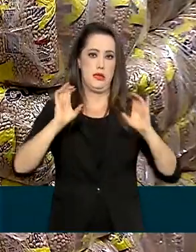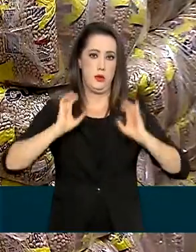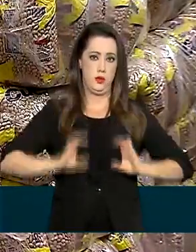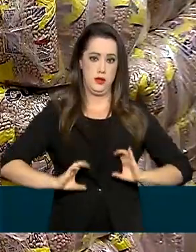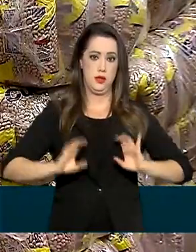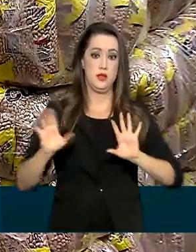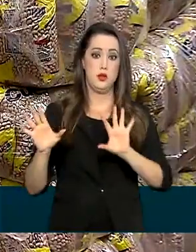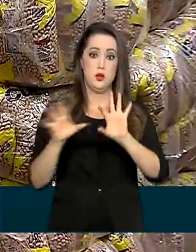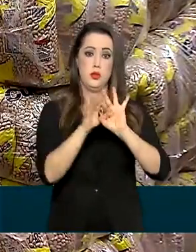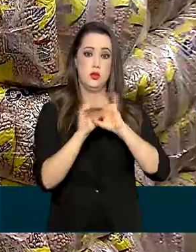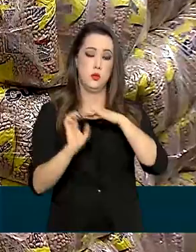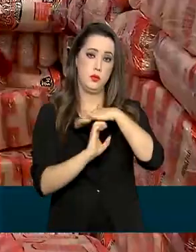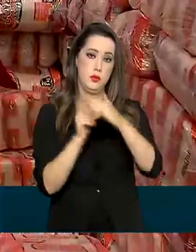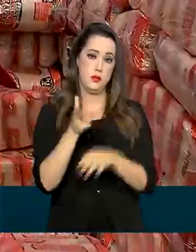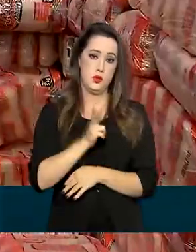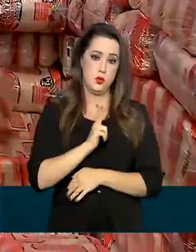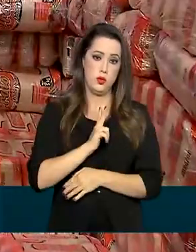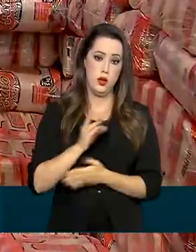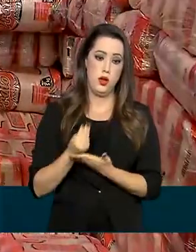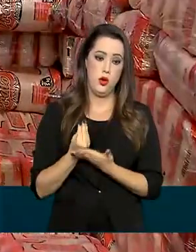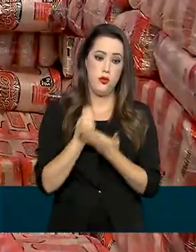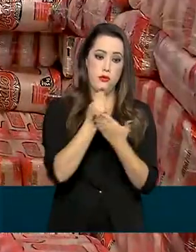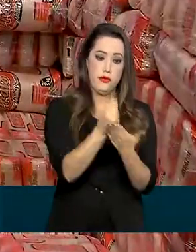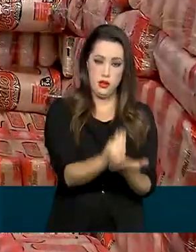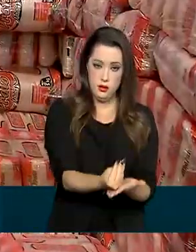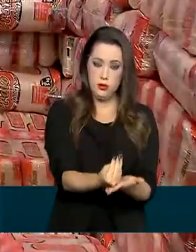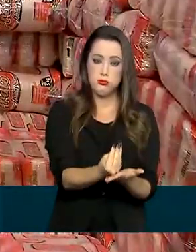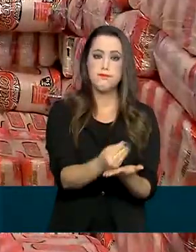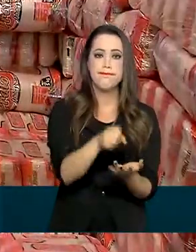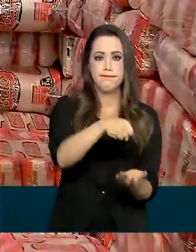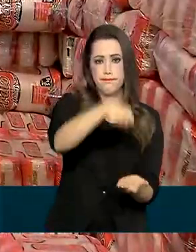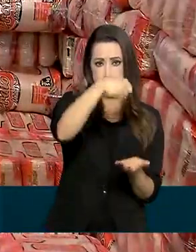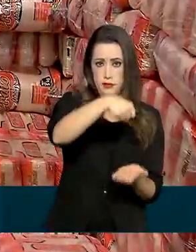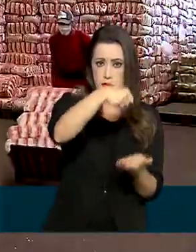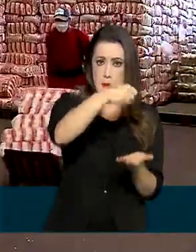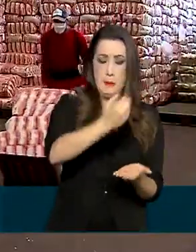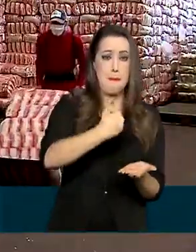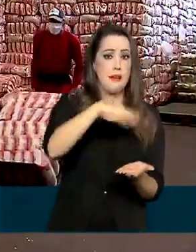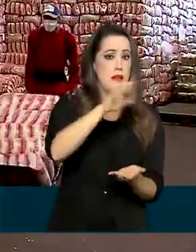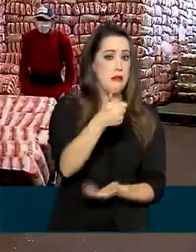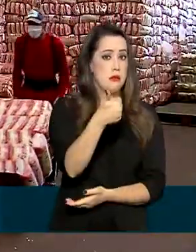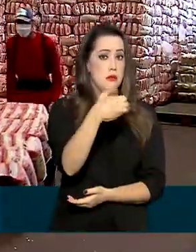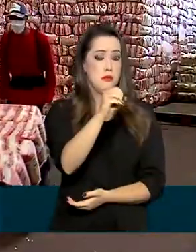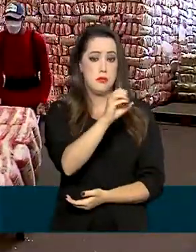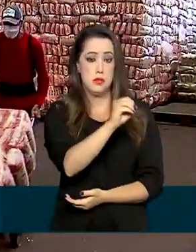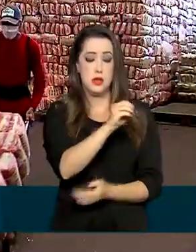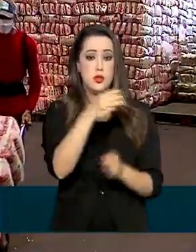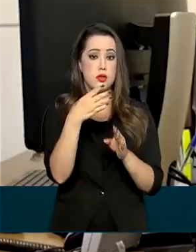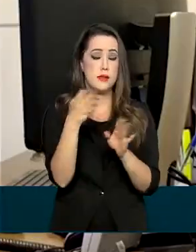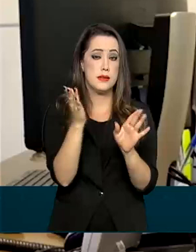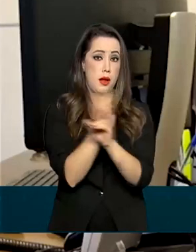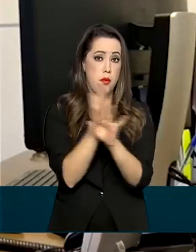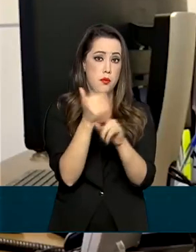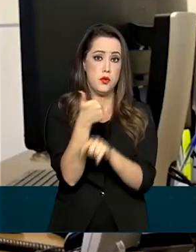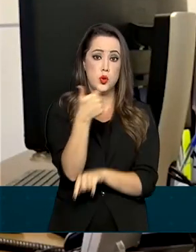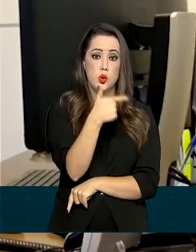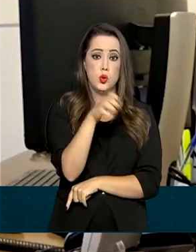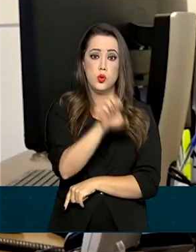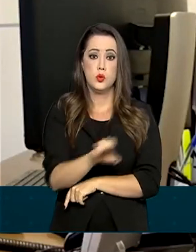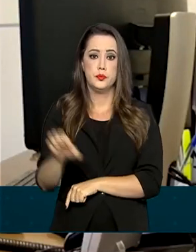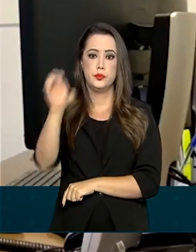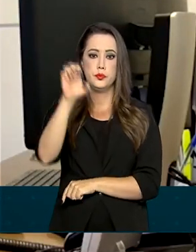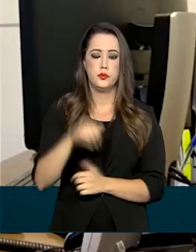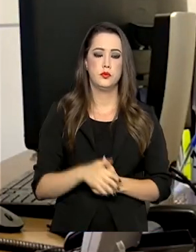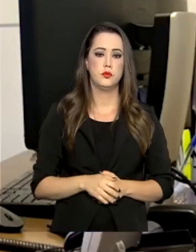empresas privadas. As doações chegaram a mais de 100 municípios de 12 estados. O público idoso,